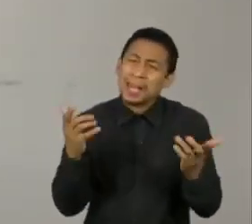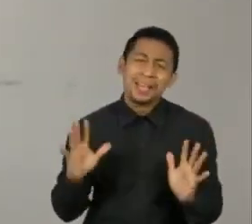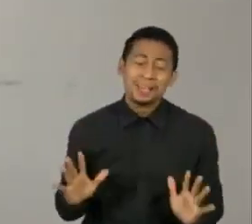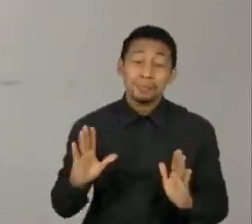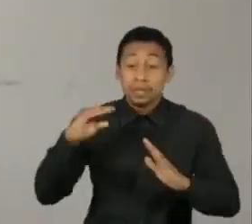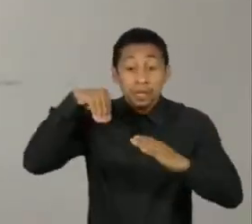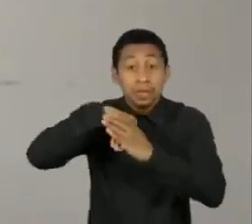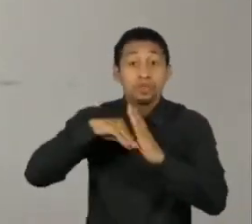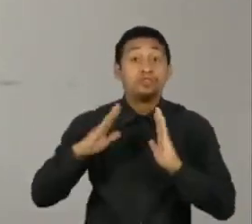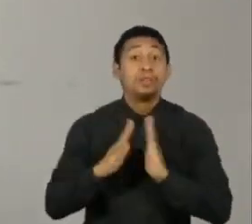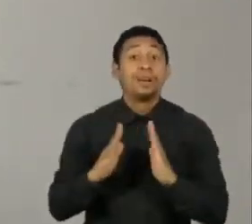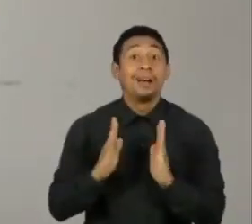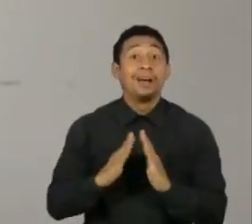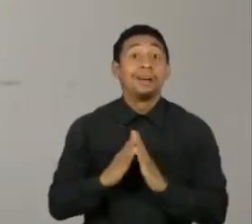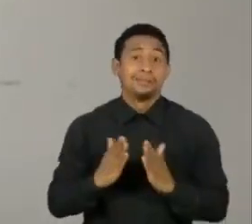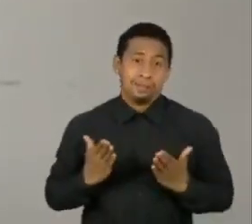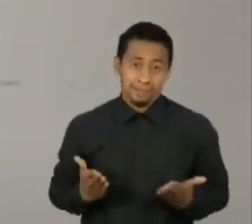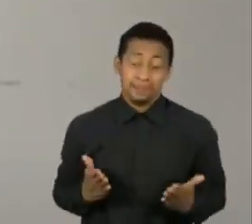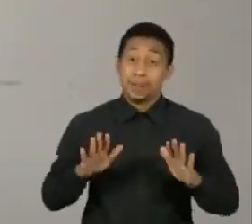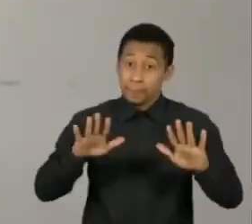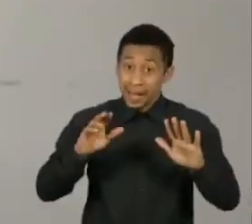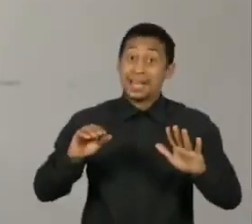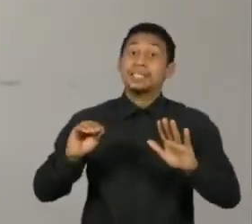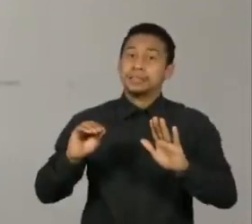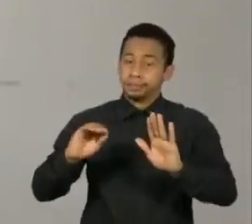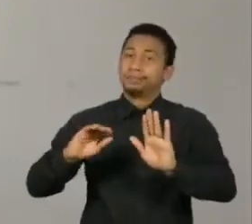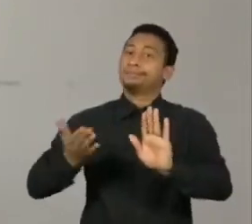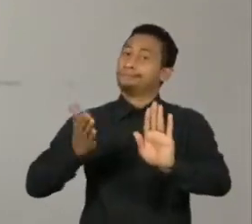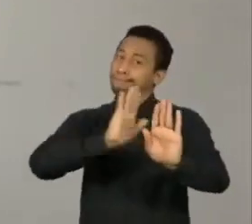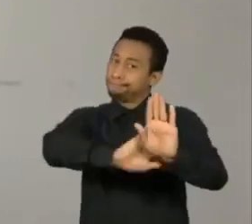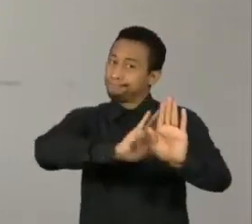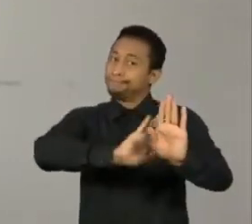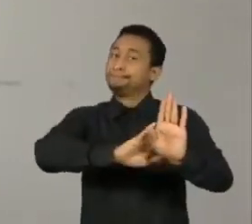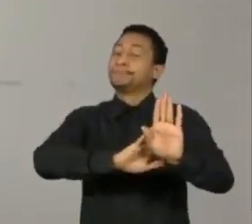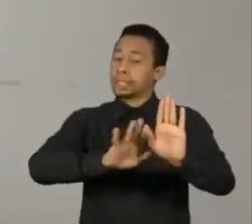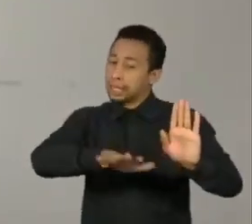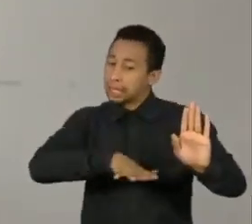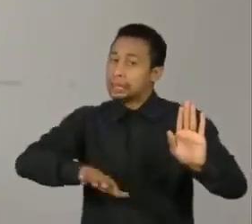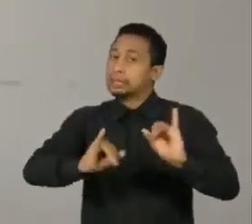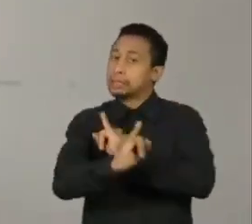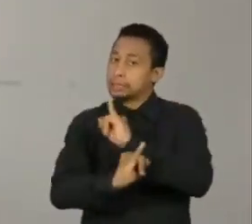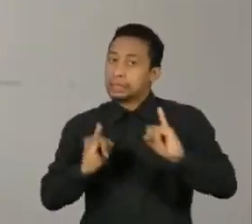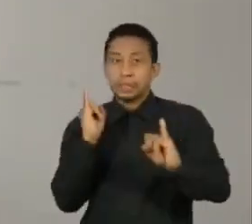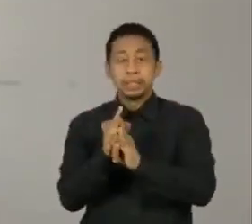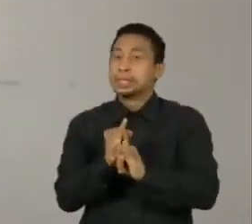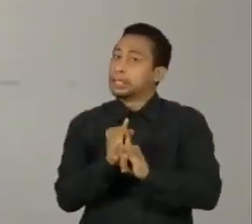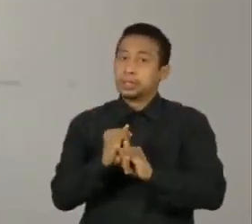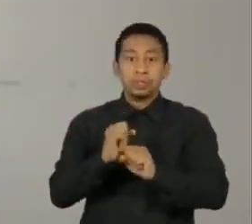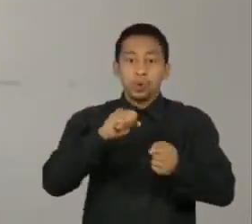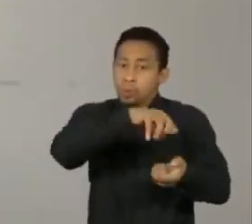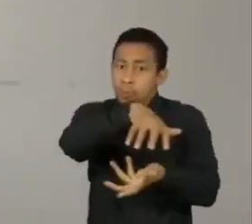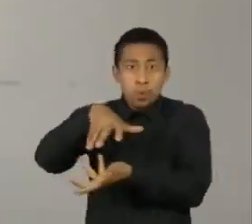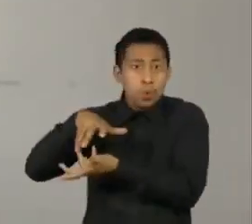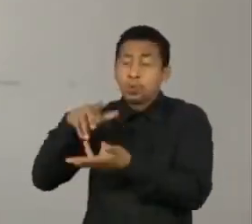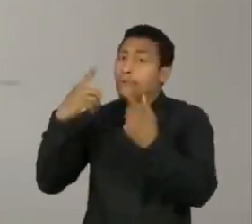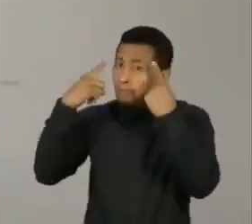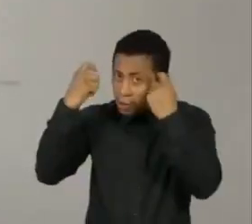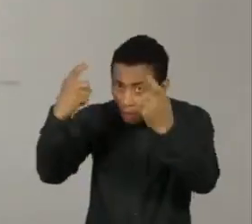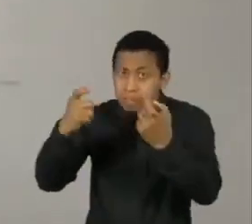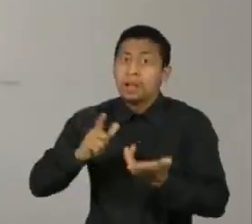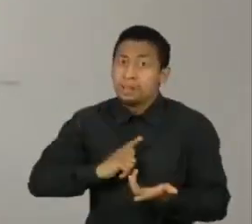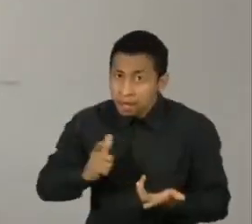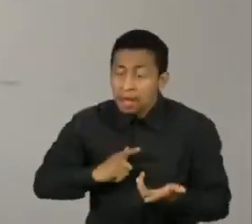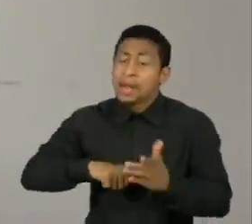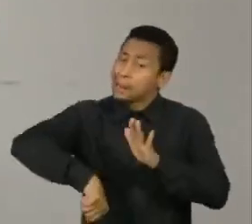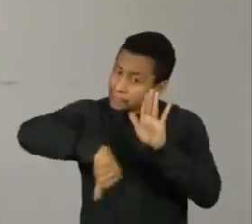casa. Quando, na verdade, a gente tem um universo online acontecendo dentro da internet, que é um mundo como o nosso, que tem violência, que tem